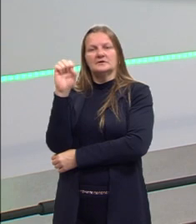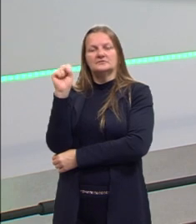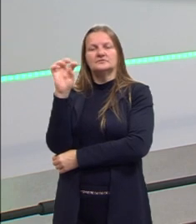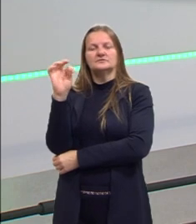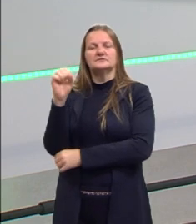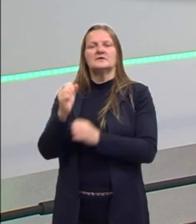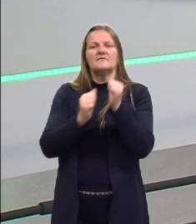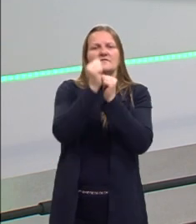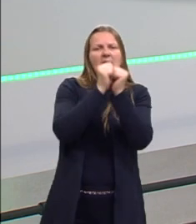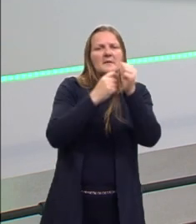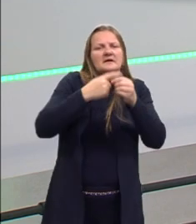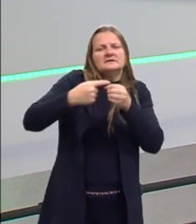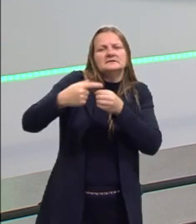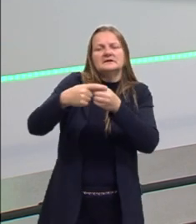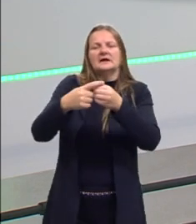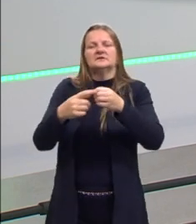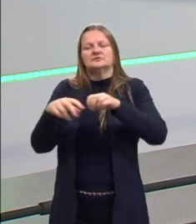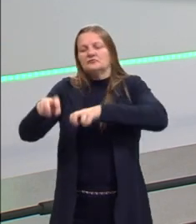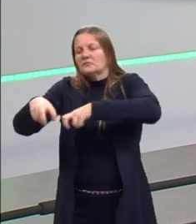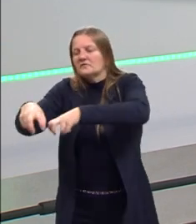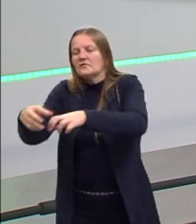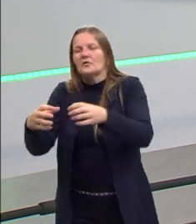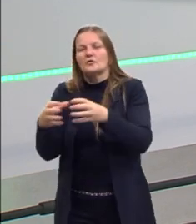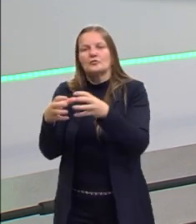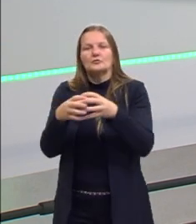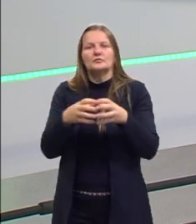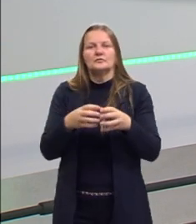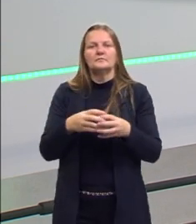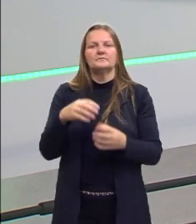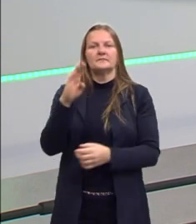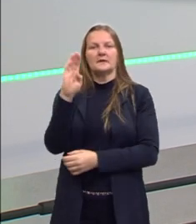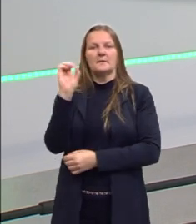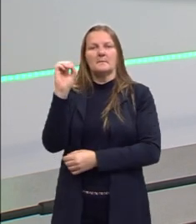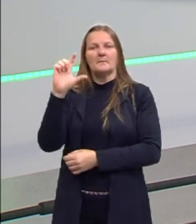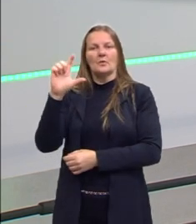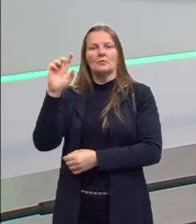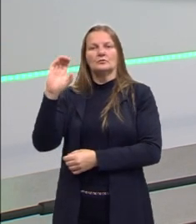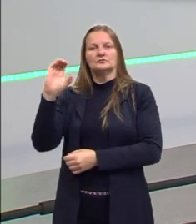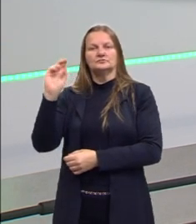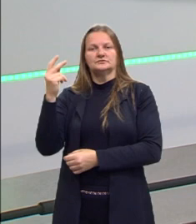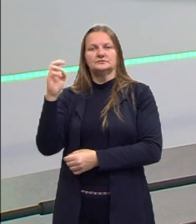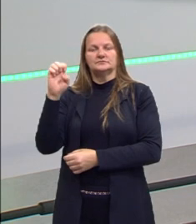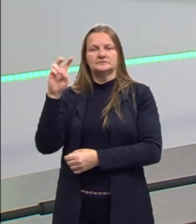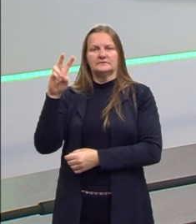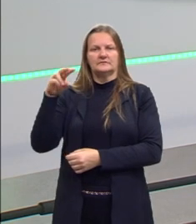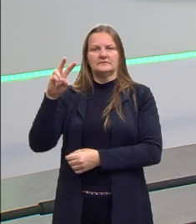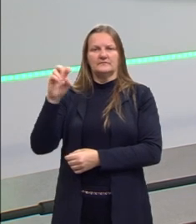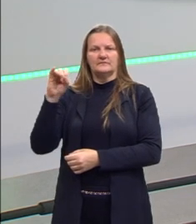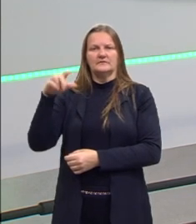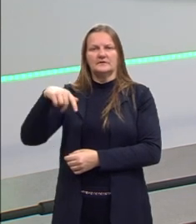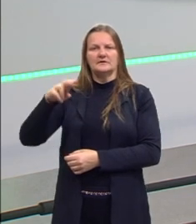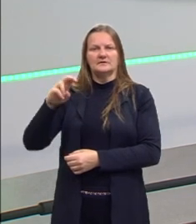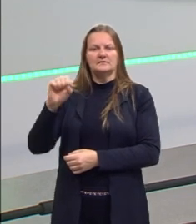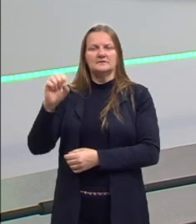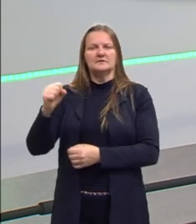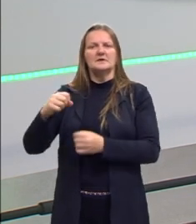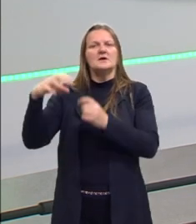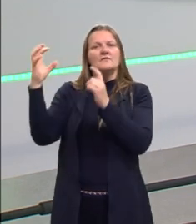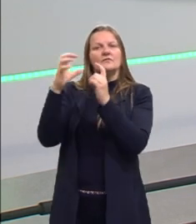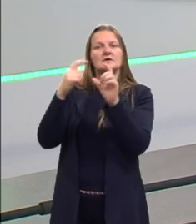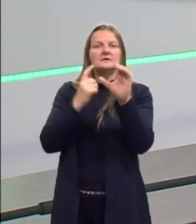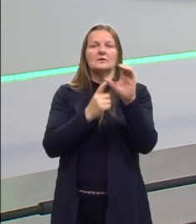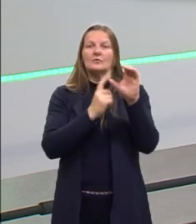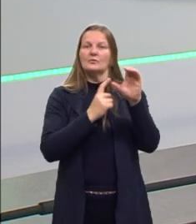das cidades, do campo. E os Bolcheviques, esse partido Bolchevique, influenciado pelas ideias comunistas,